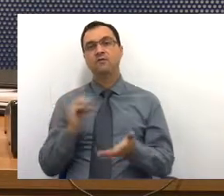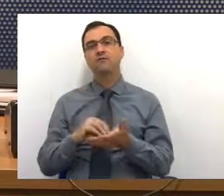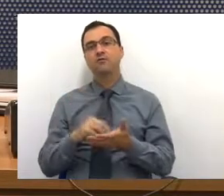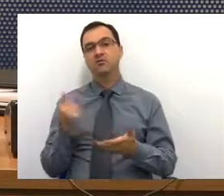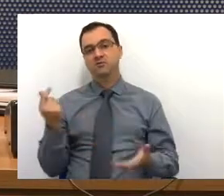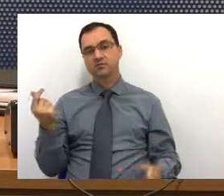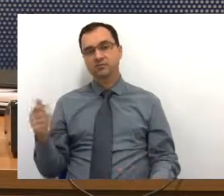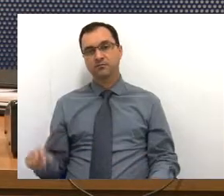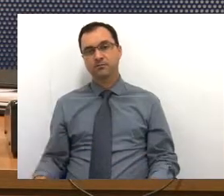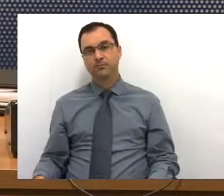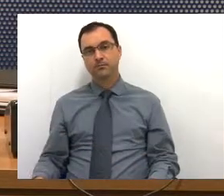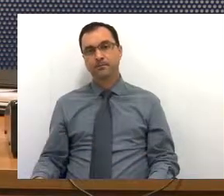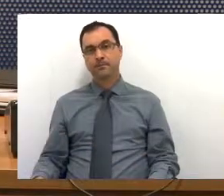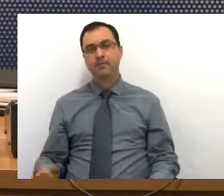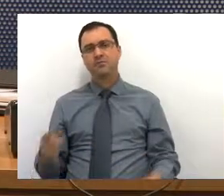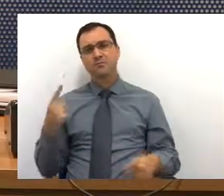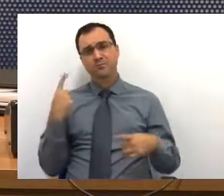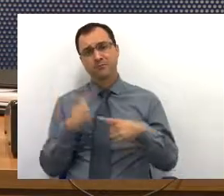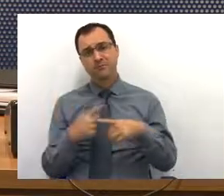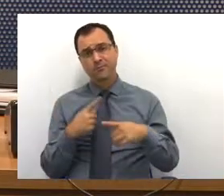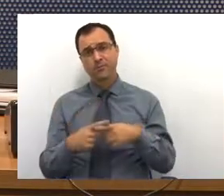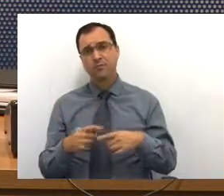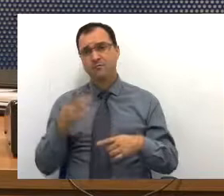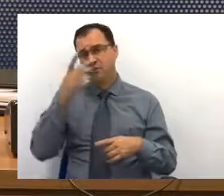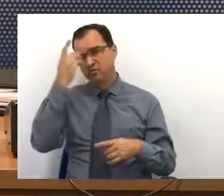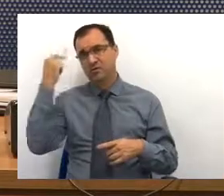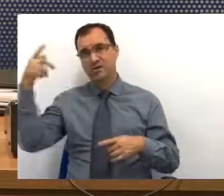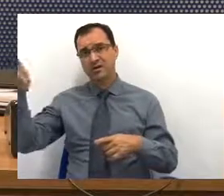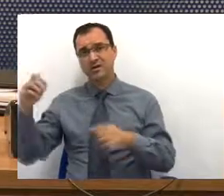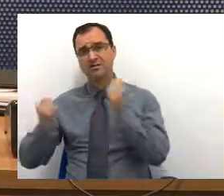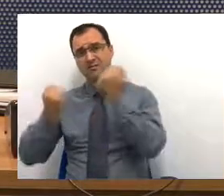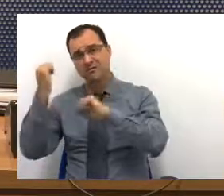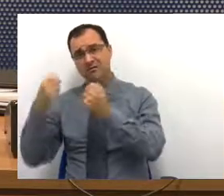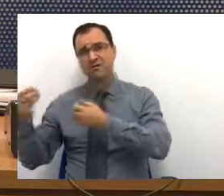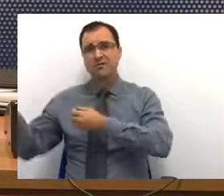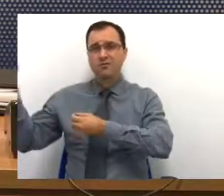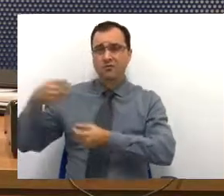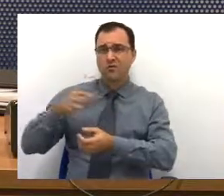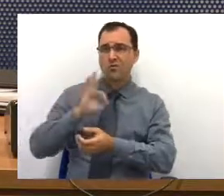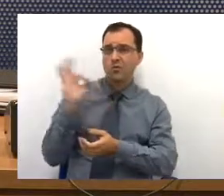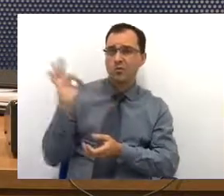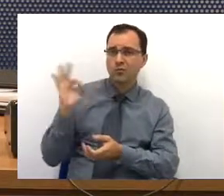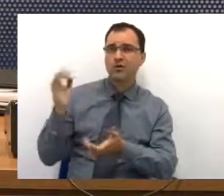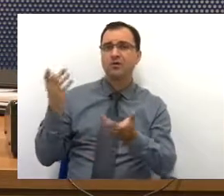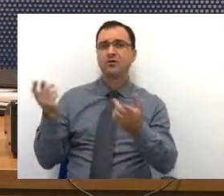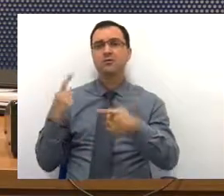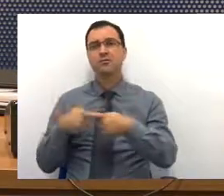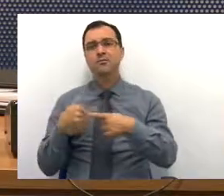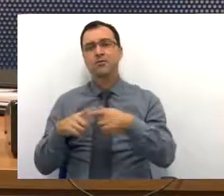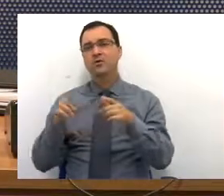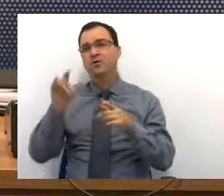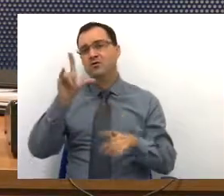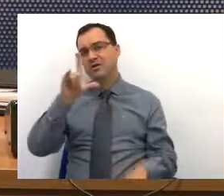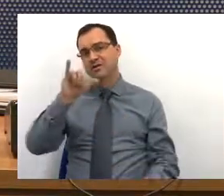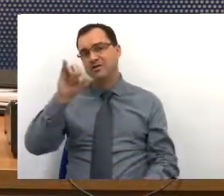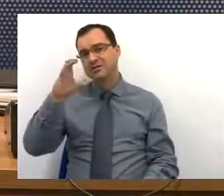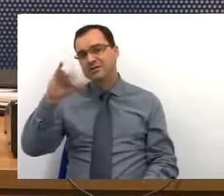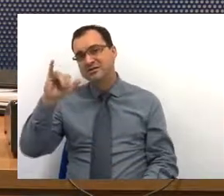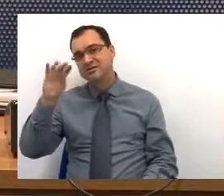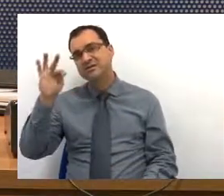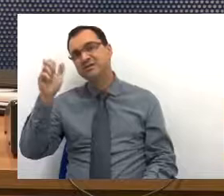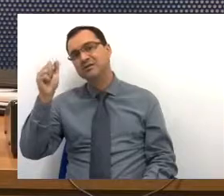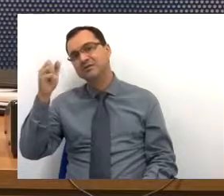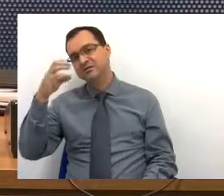remédio, é porque o fornecedor não entregou, é porque a licitação deu